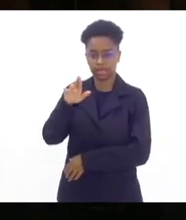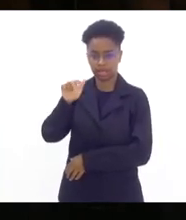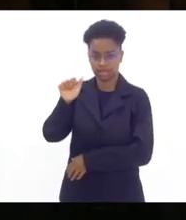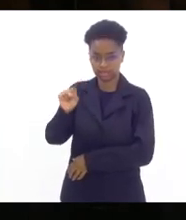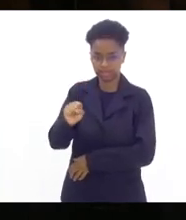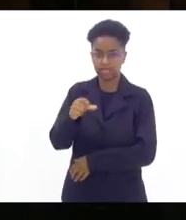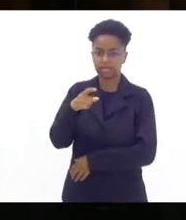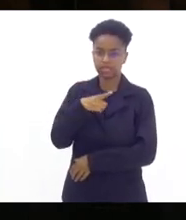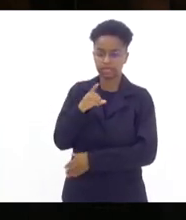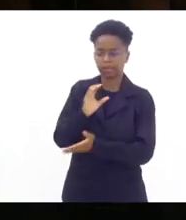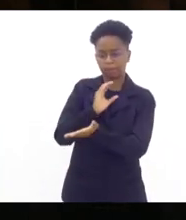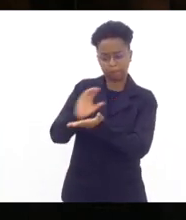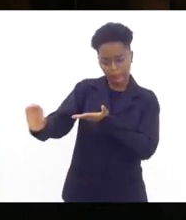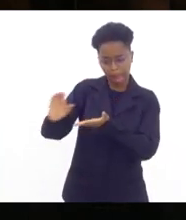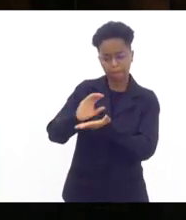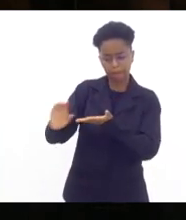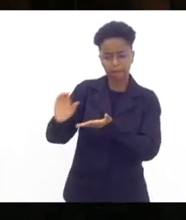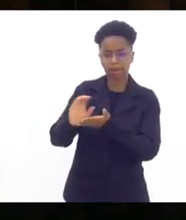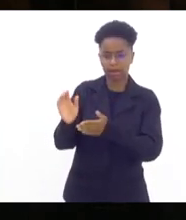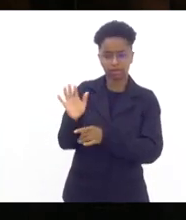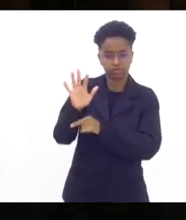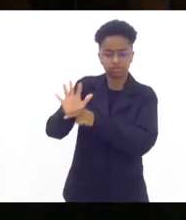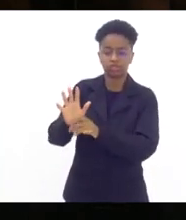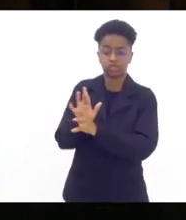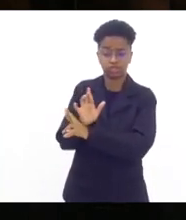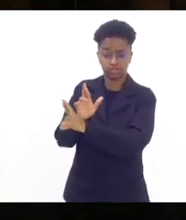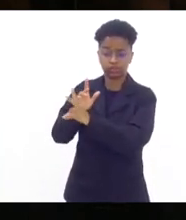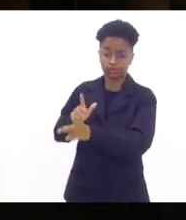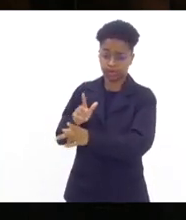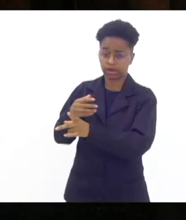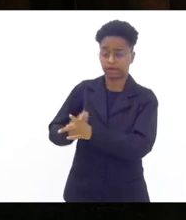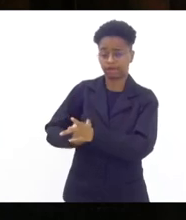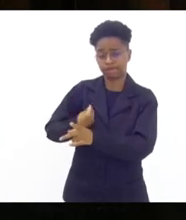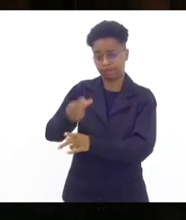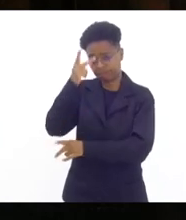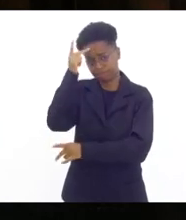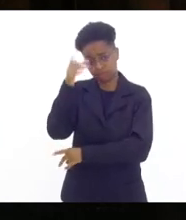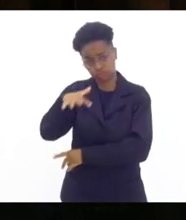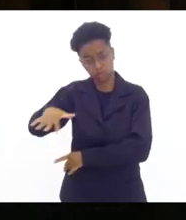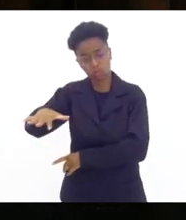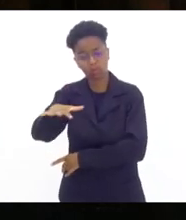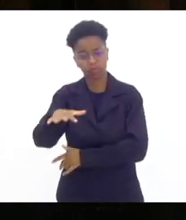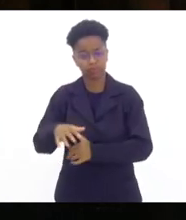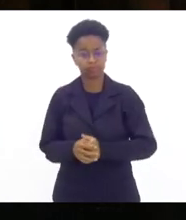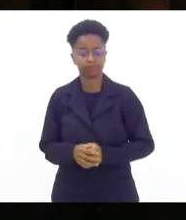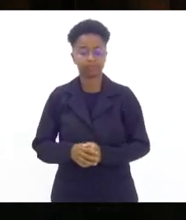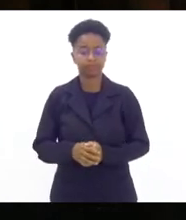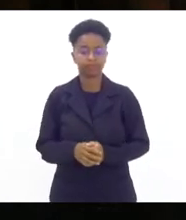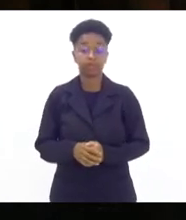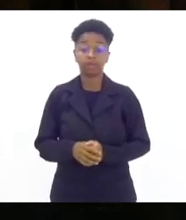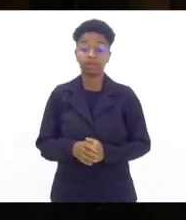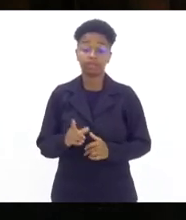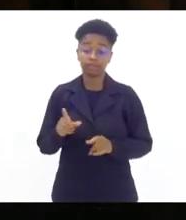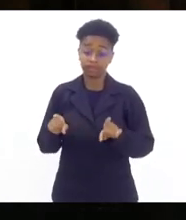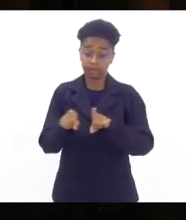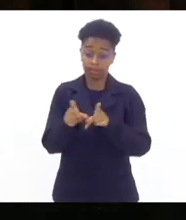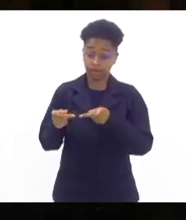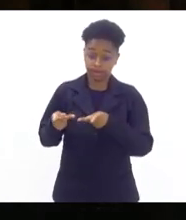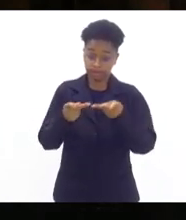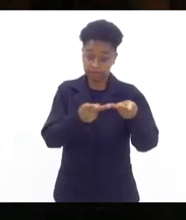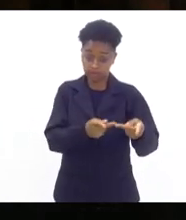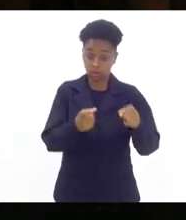que vão fazer uma diferença enorme na vida das pessoas nos próximos anos lá na nossa região também estivemos visitando o nosso hospital